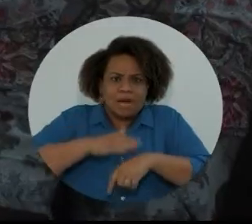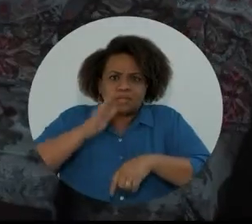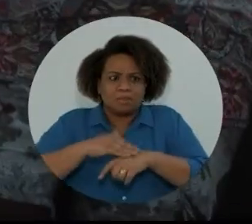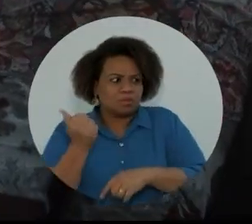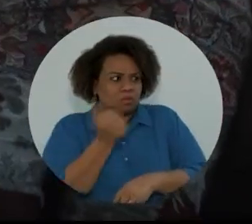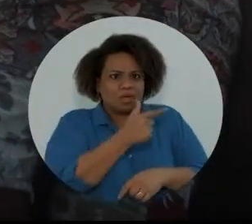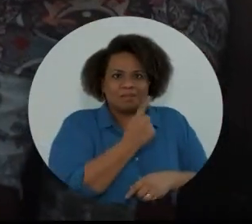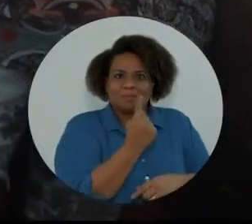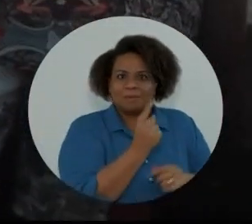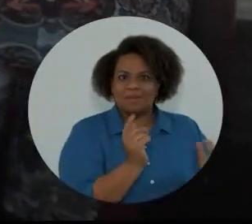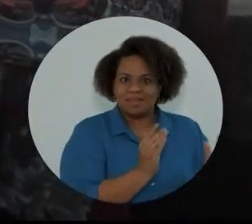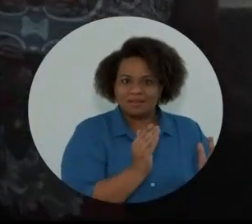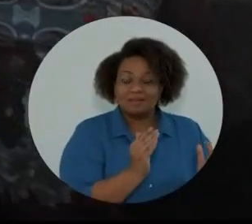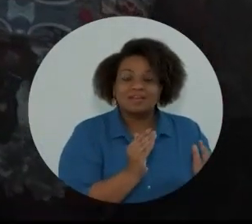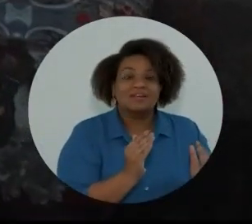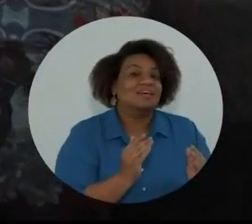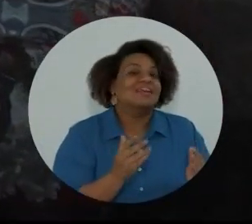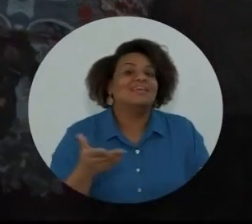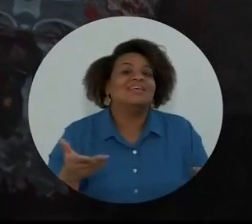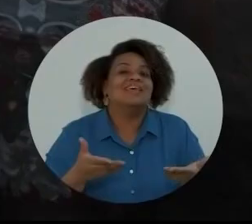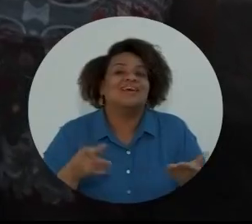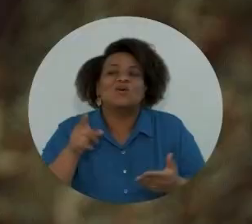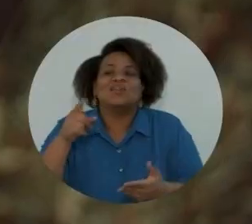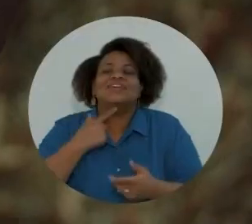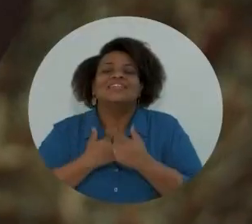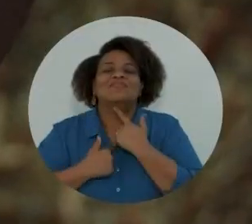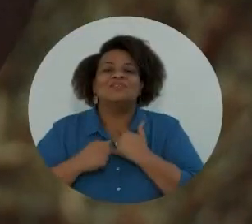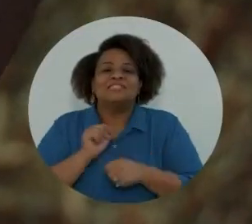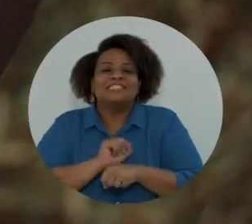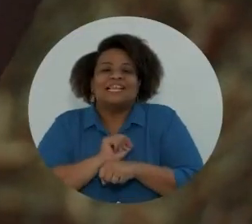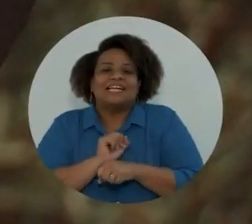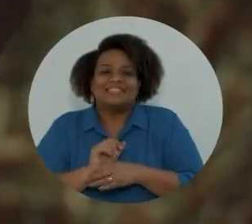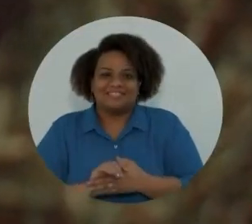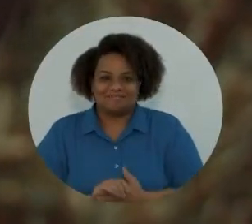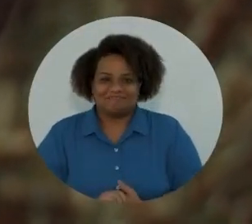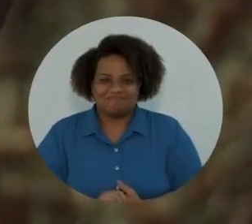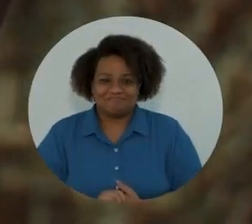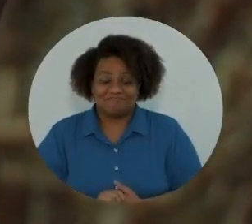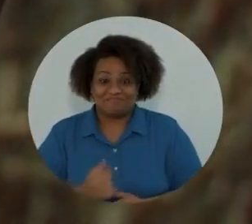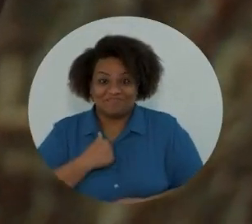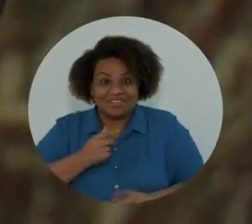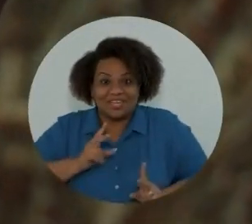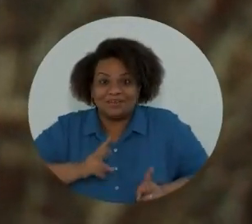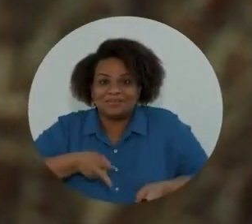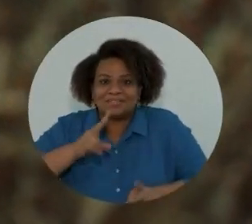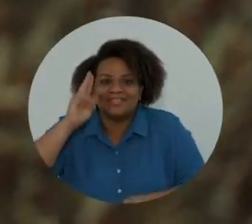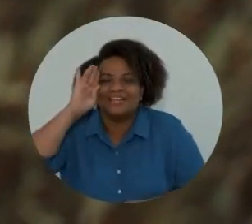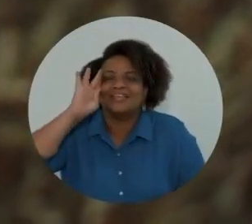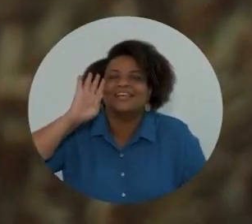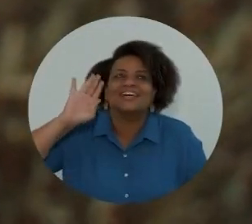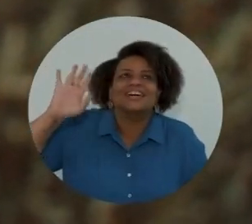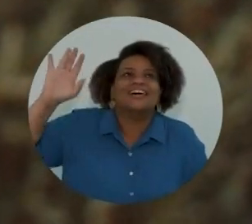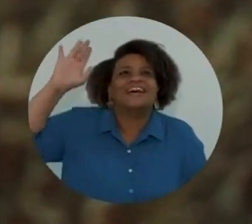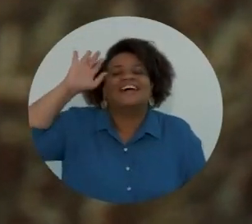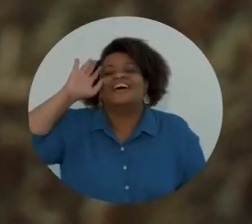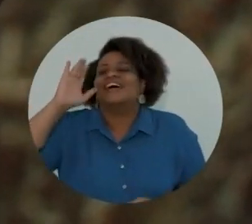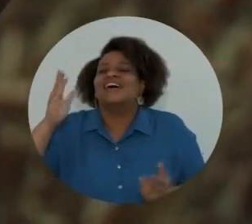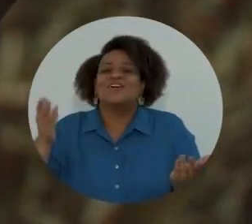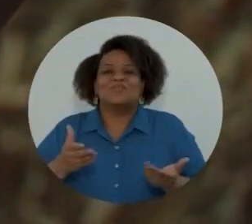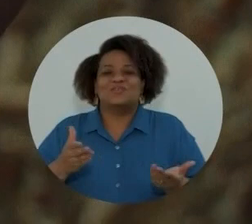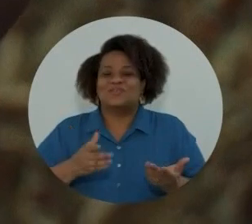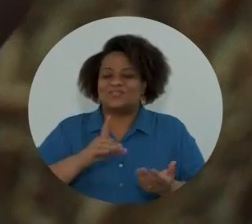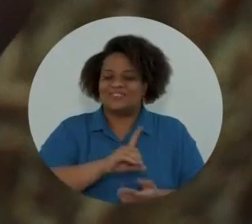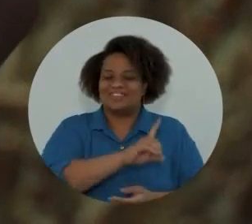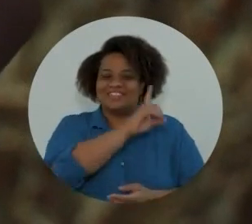Agora chegou a hora que ele sempre esperou. Eu sempre sonhei com esse dia. Que eu tivesse